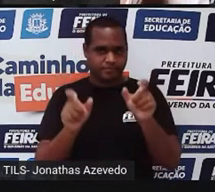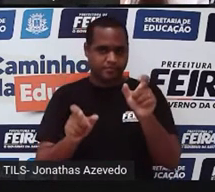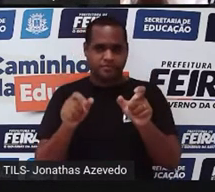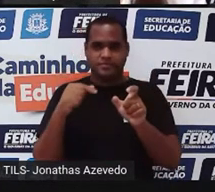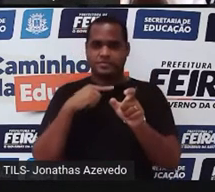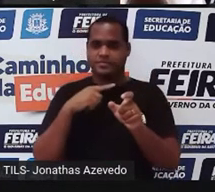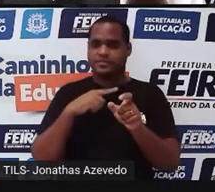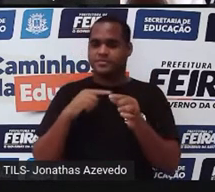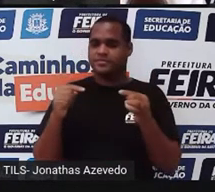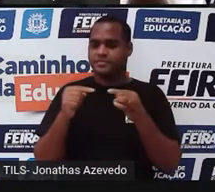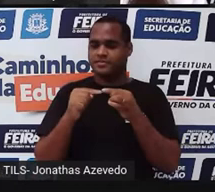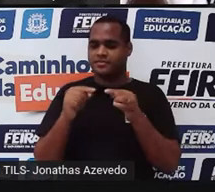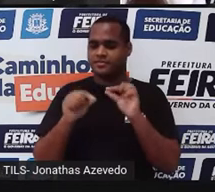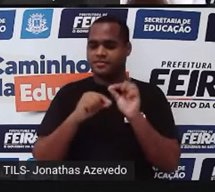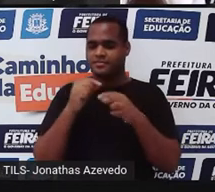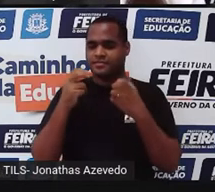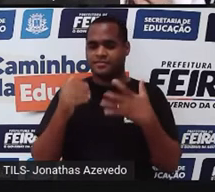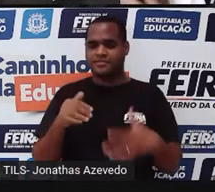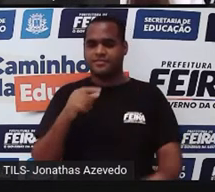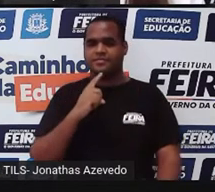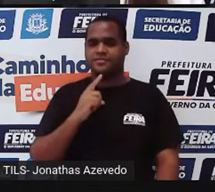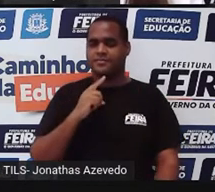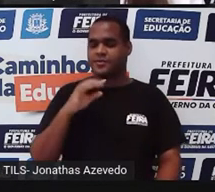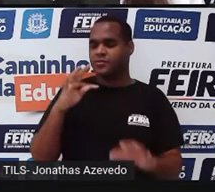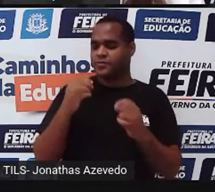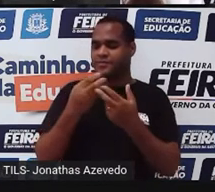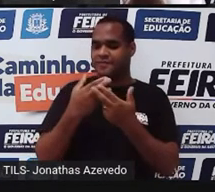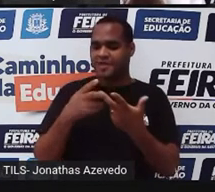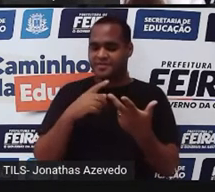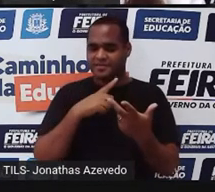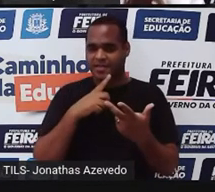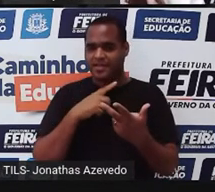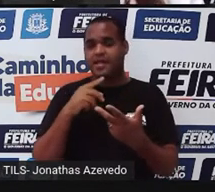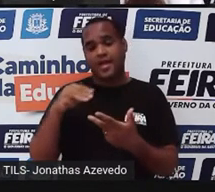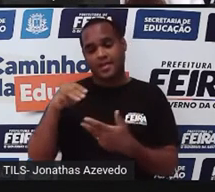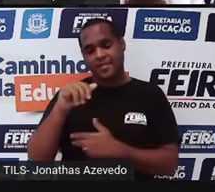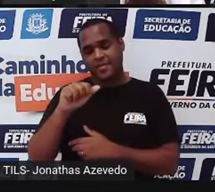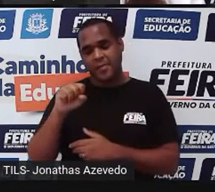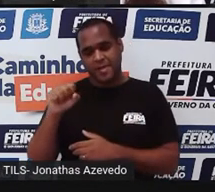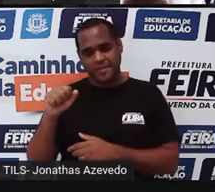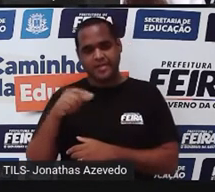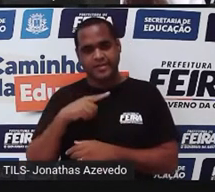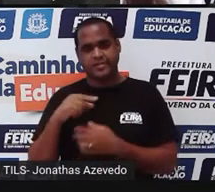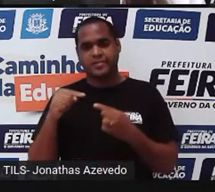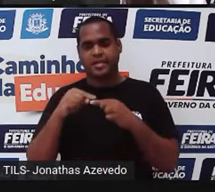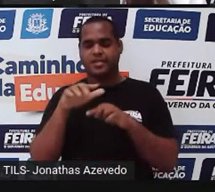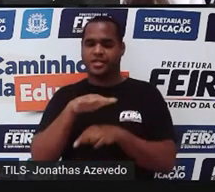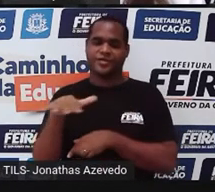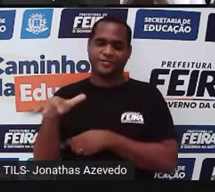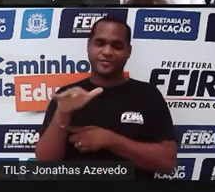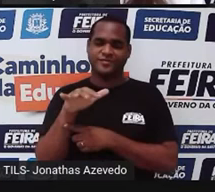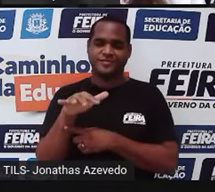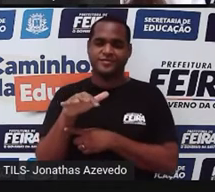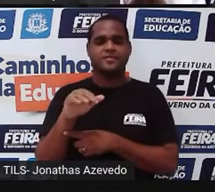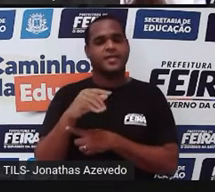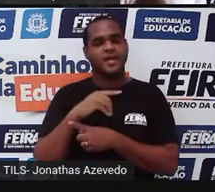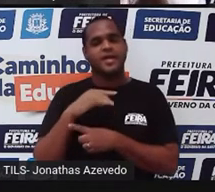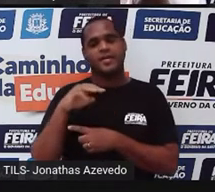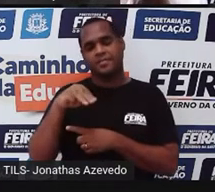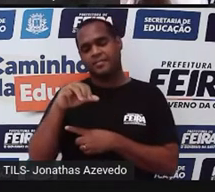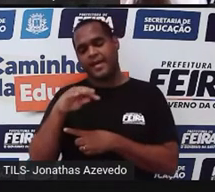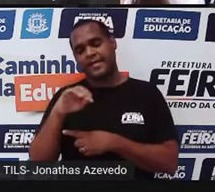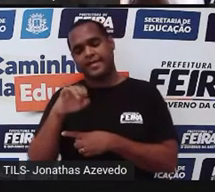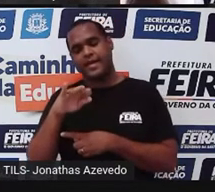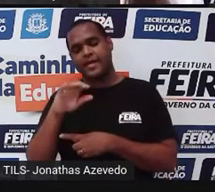é uma propriedade geral. Por exemplo, toda matéria tem massa. Então, é uma propriedade geral. Toda matéria, ela tem um